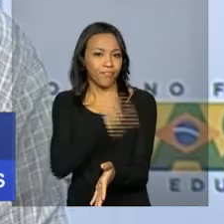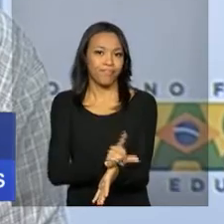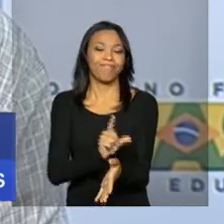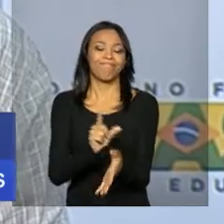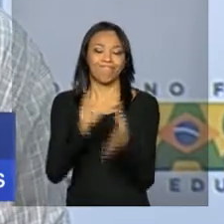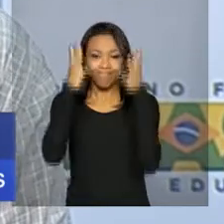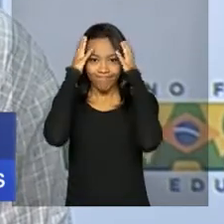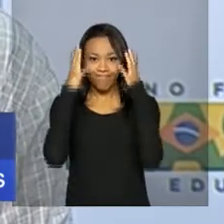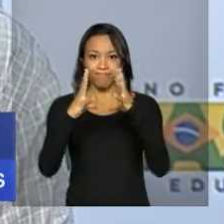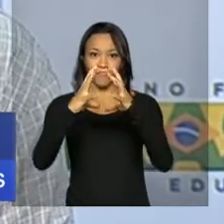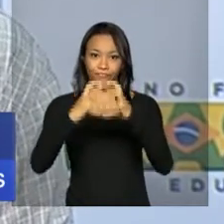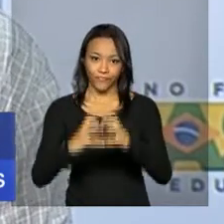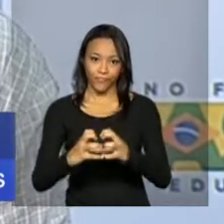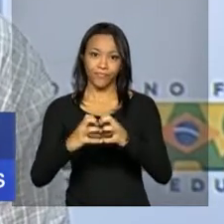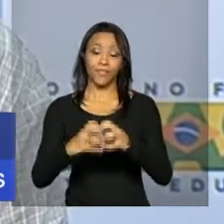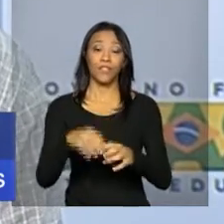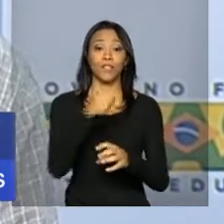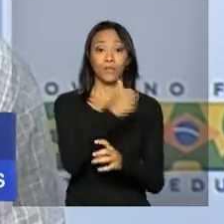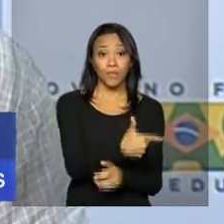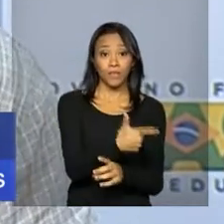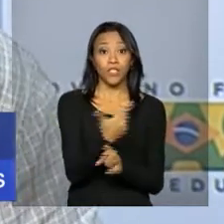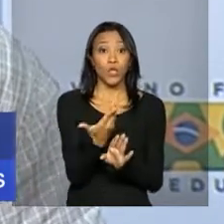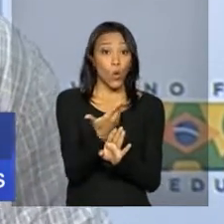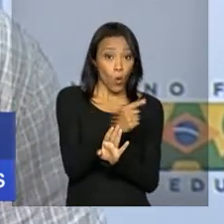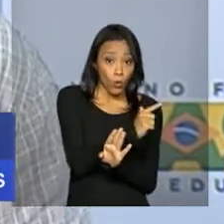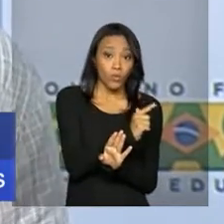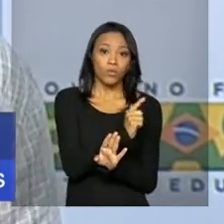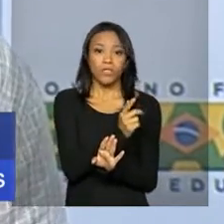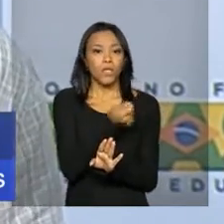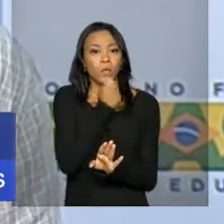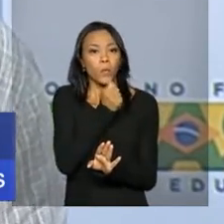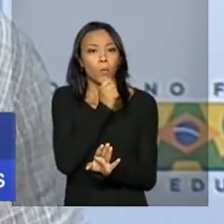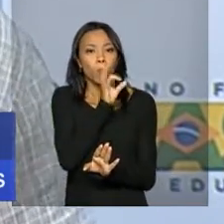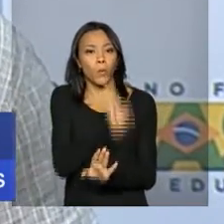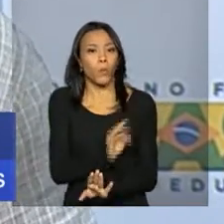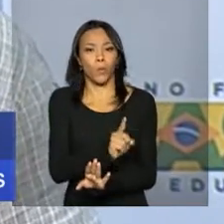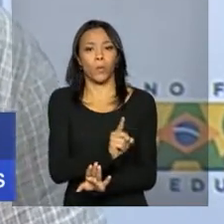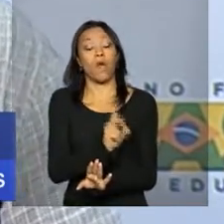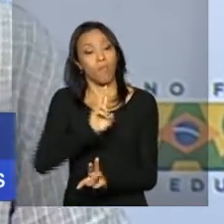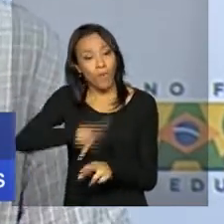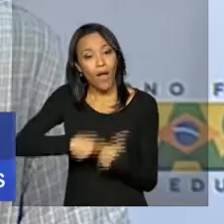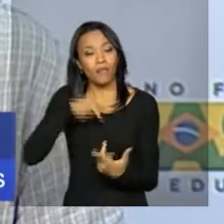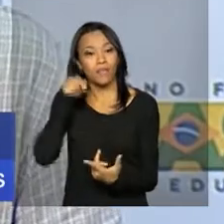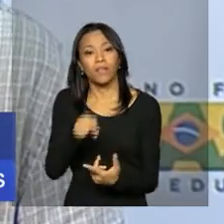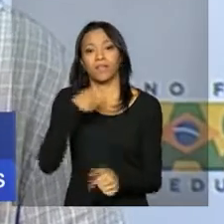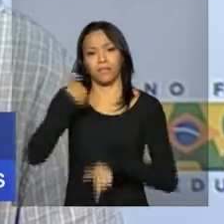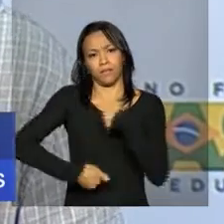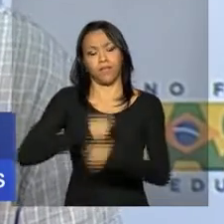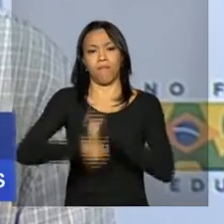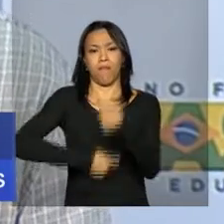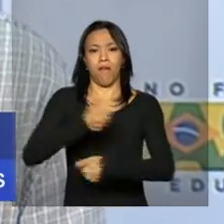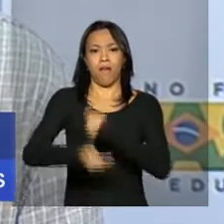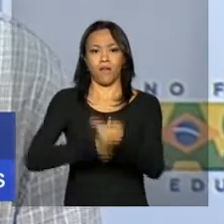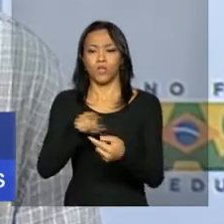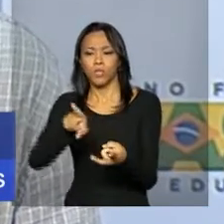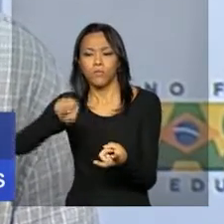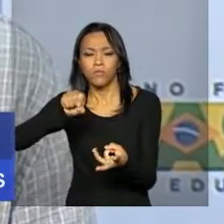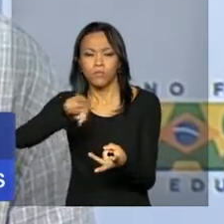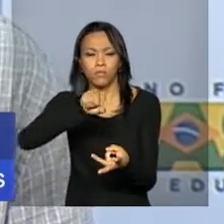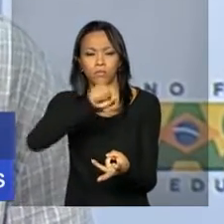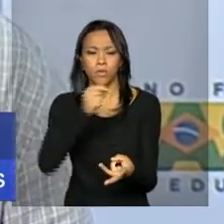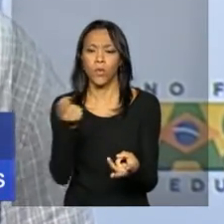casos descartados, foram fruto deste trabalho intenso de classificação dos casos,